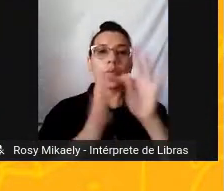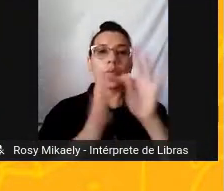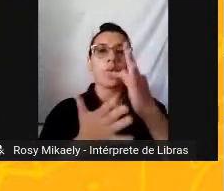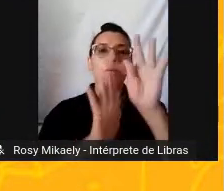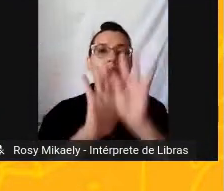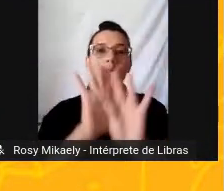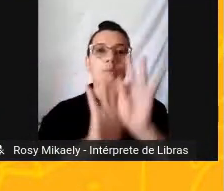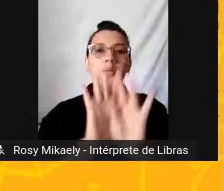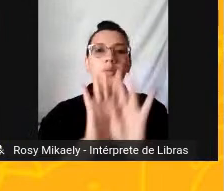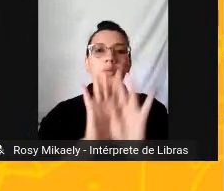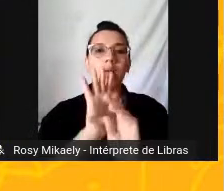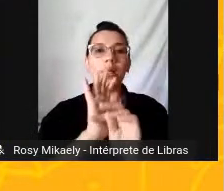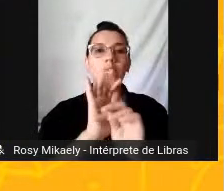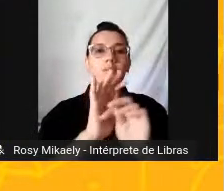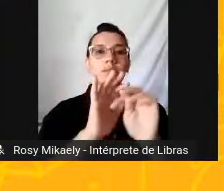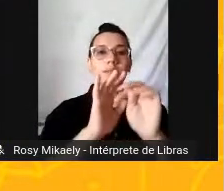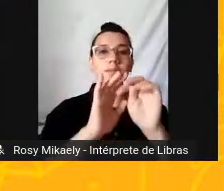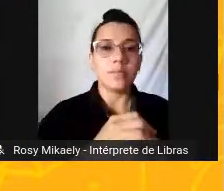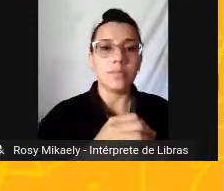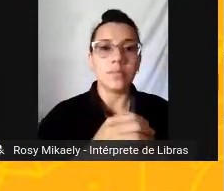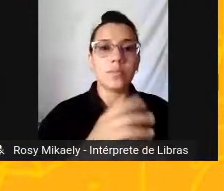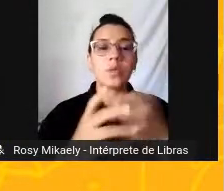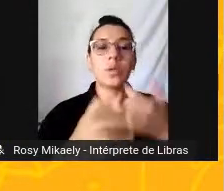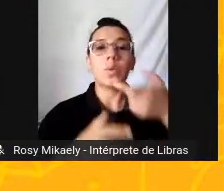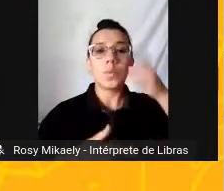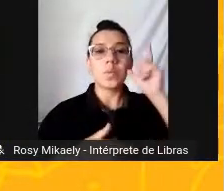Como parece que a me referia anteriormente,